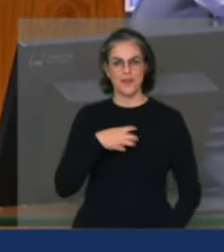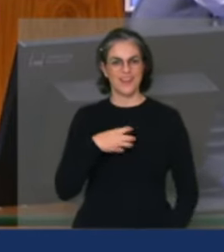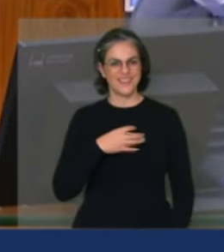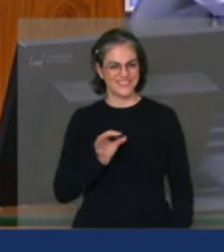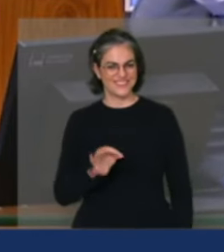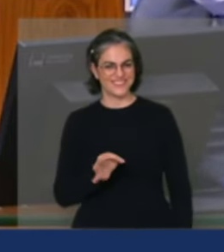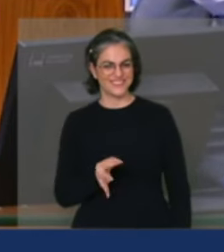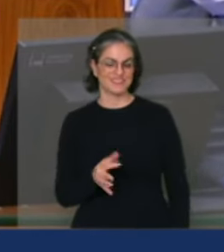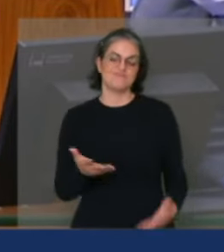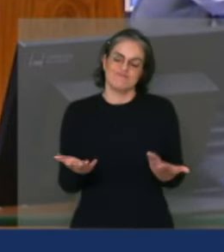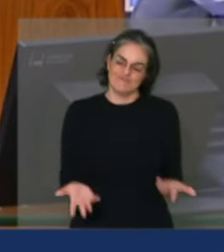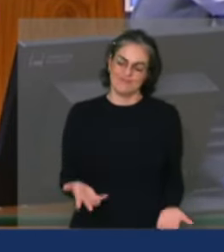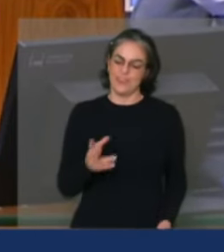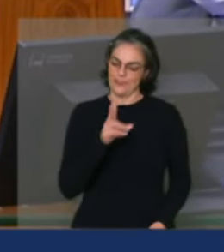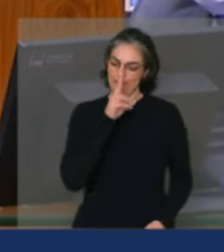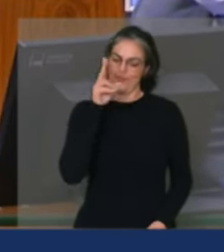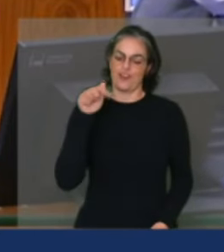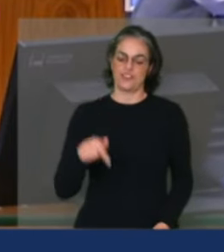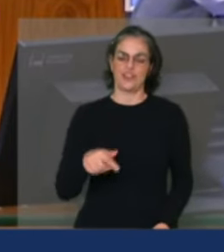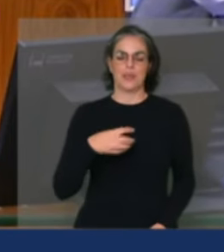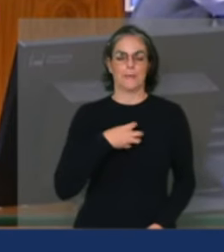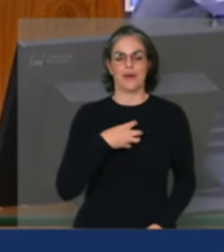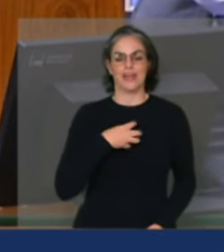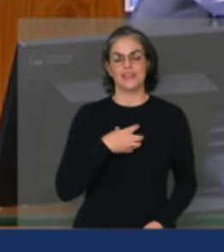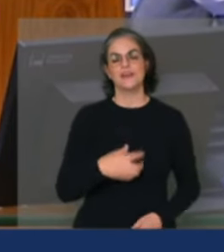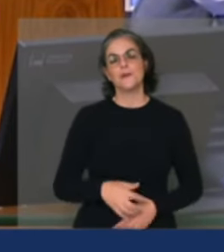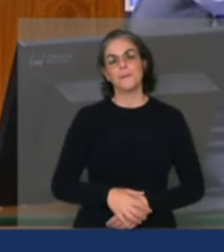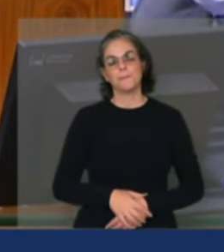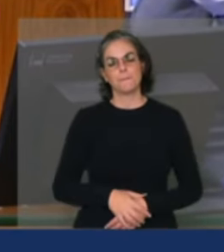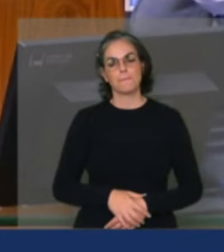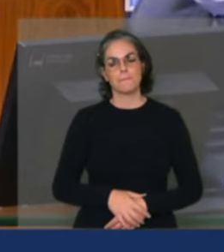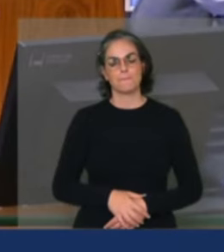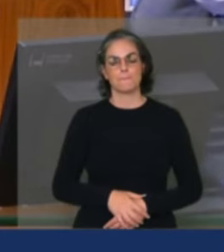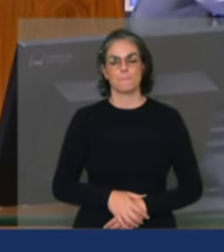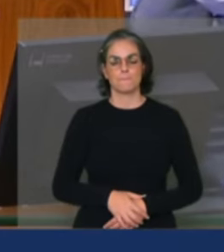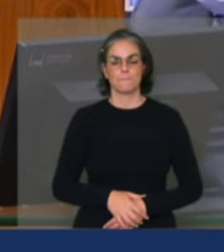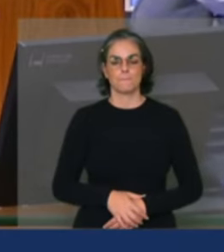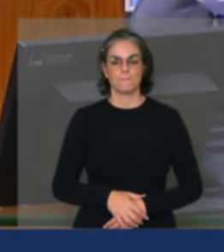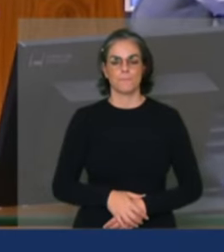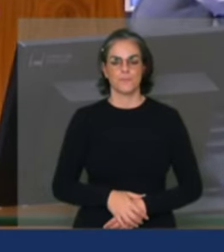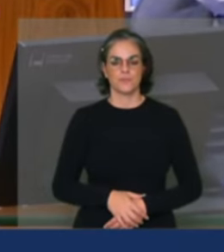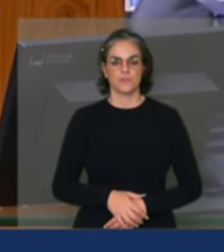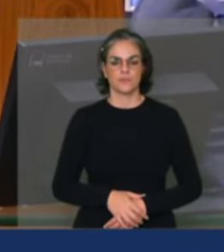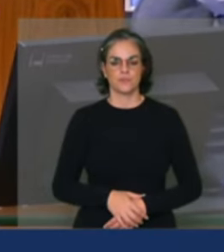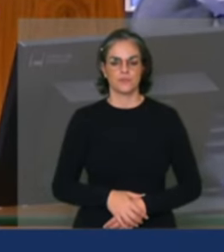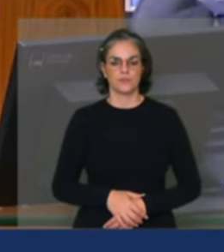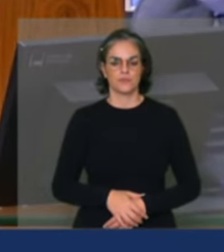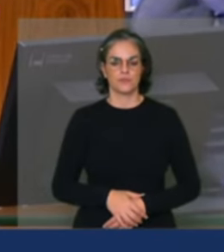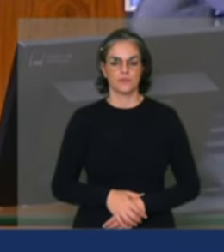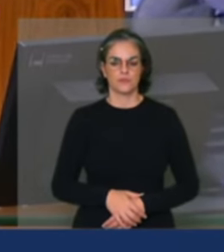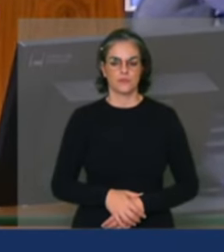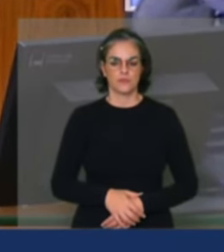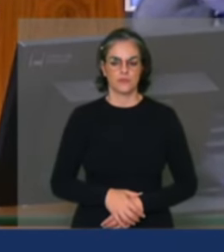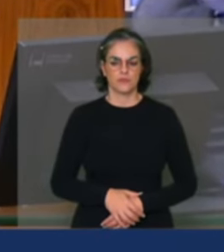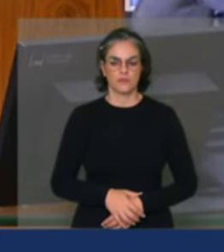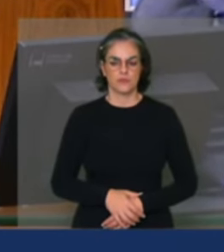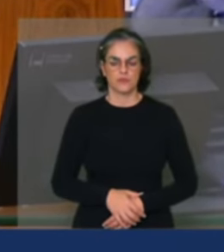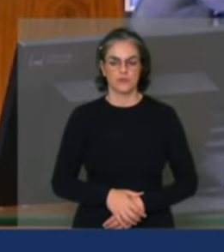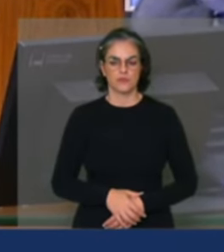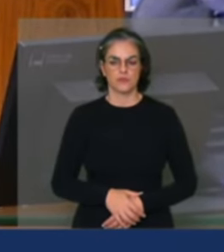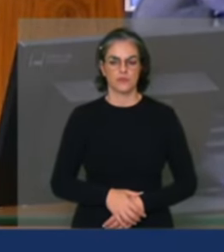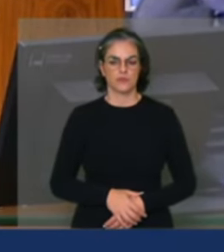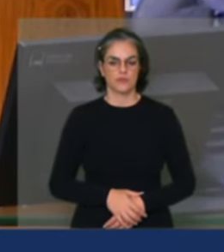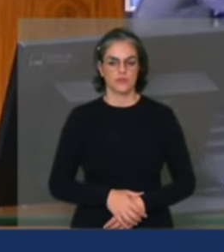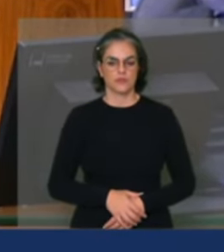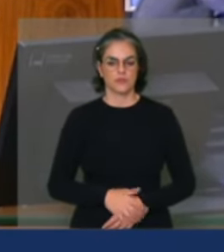Bahia está em força aqui, registrar aqui, Vânia, que também passou por aqui a tua conterrânea, nossa companheira Lídice da